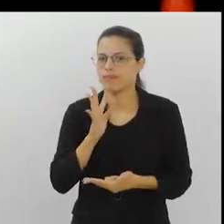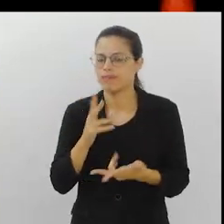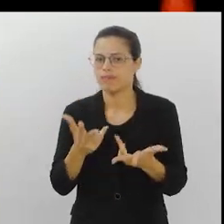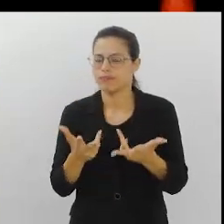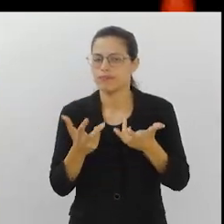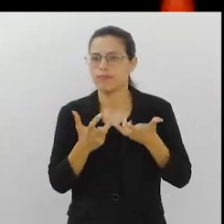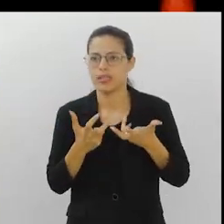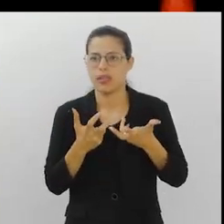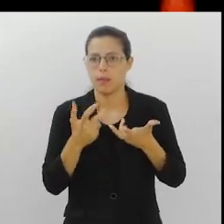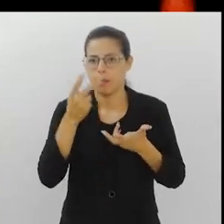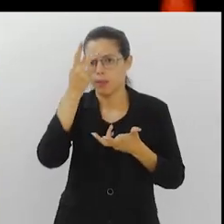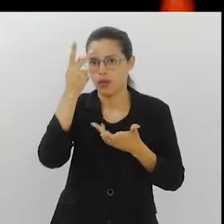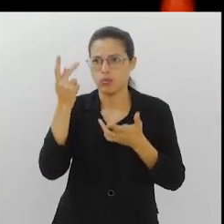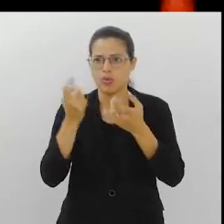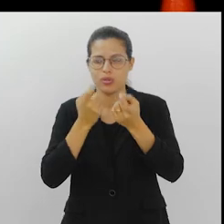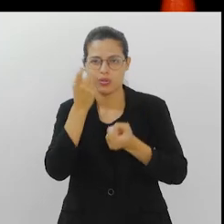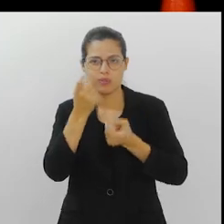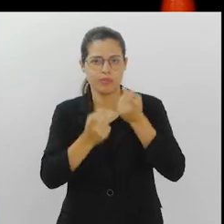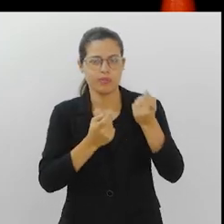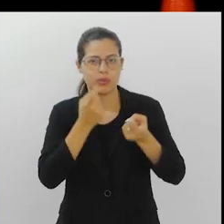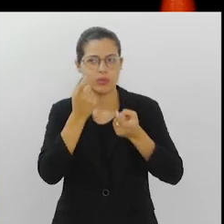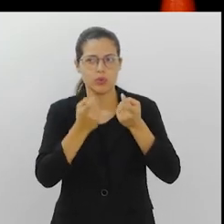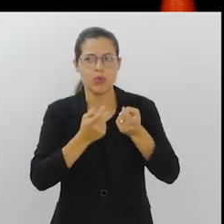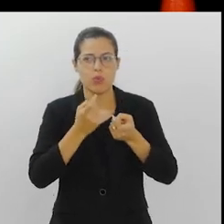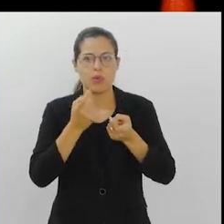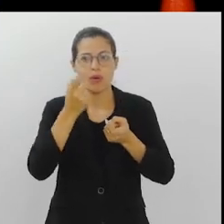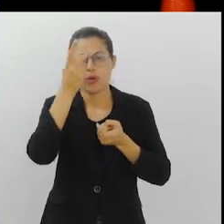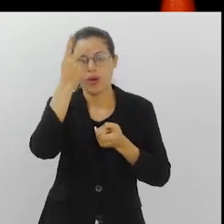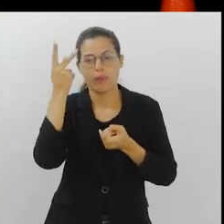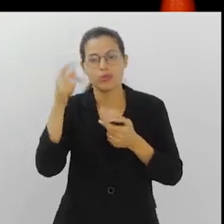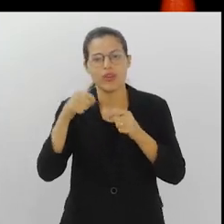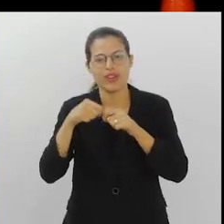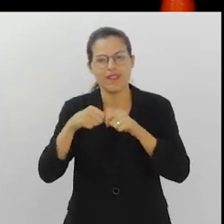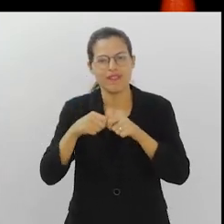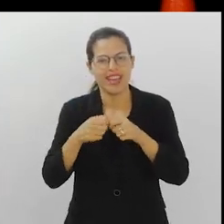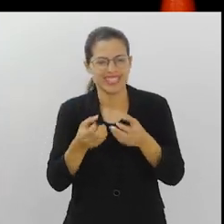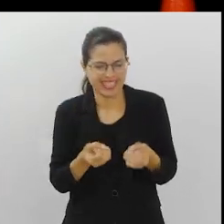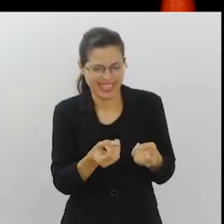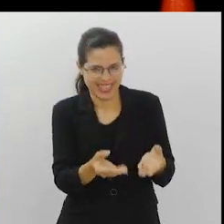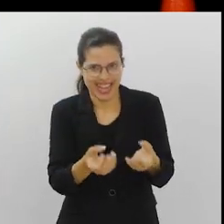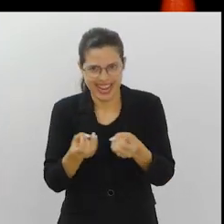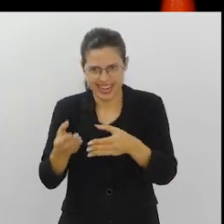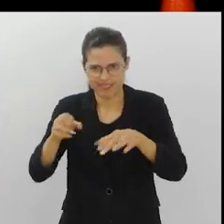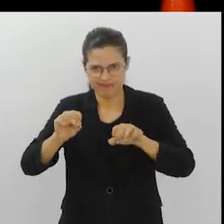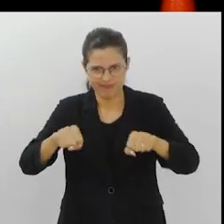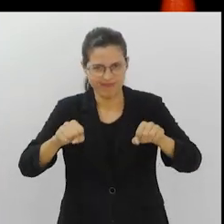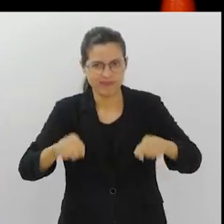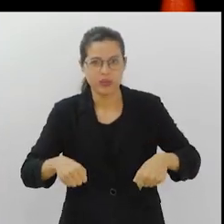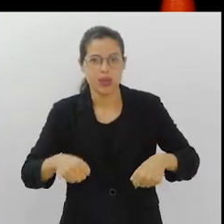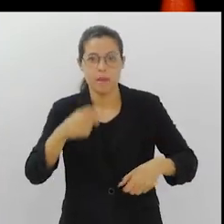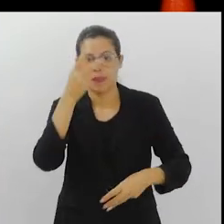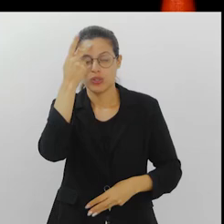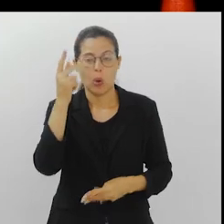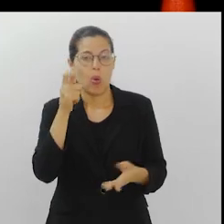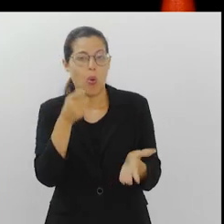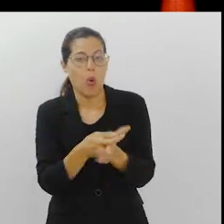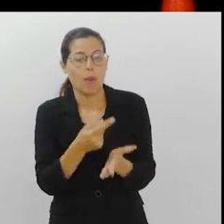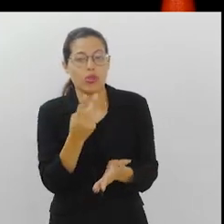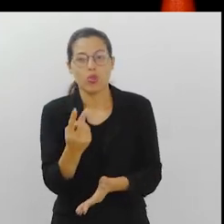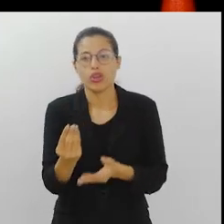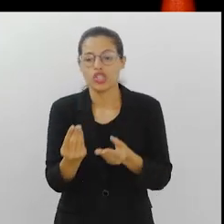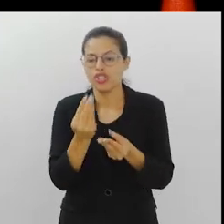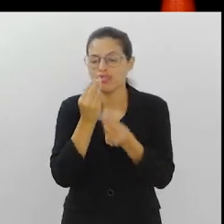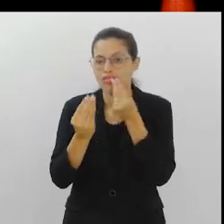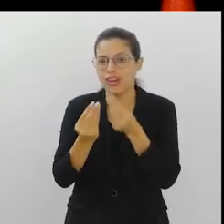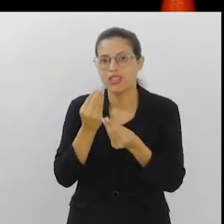quando, que são as pessoas que se preocupam com o cara que faz o delivery. Eu já vi pessoas que compram dois hambúrgueres e, quando o